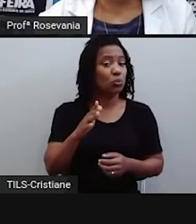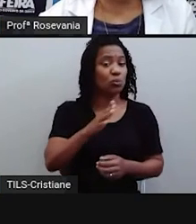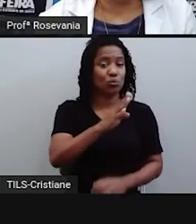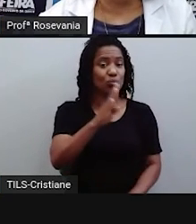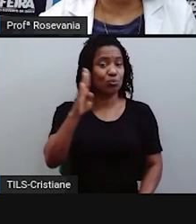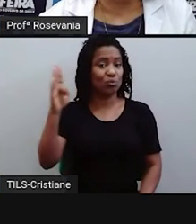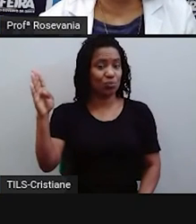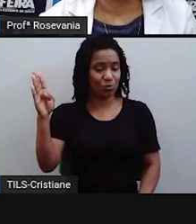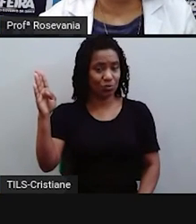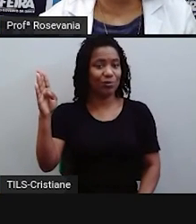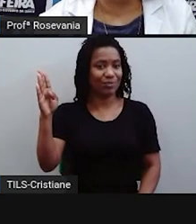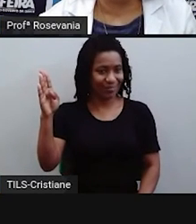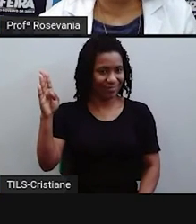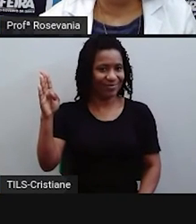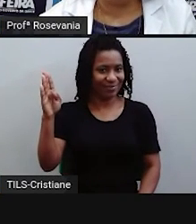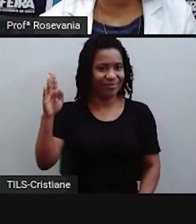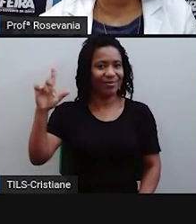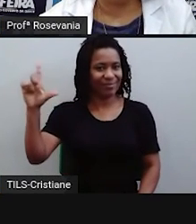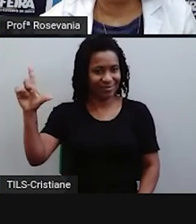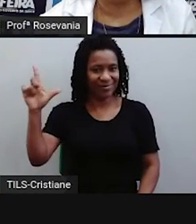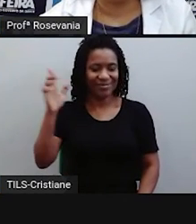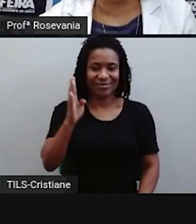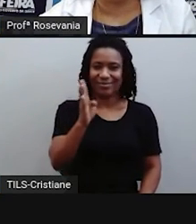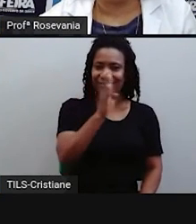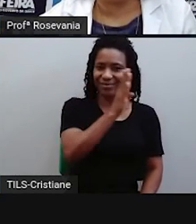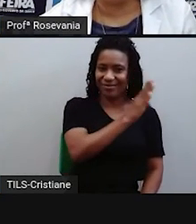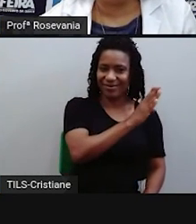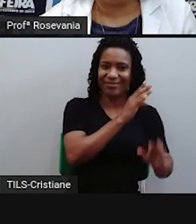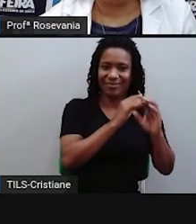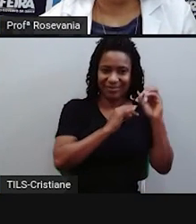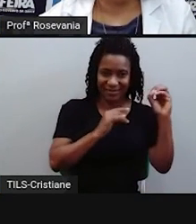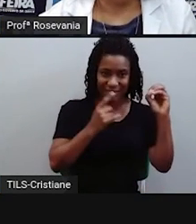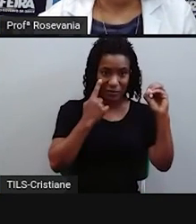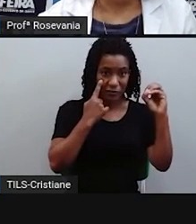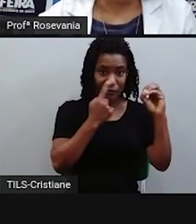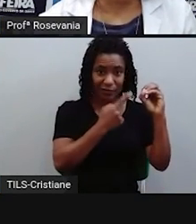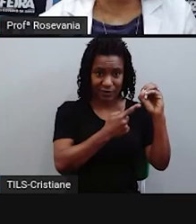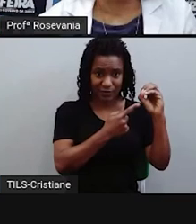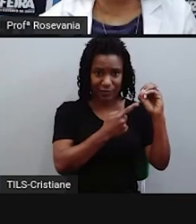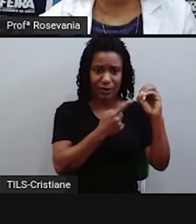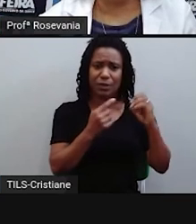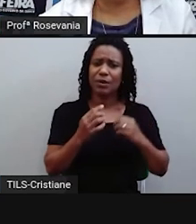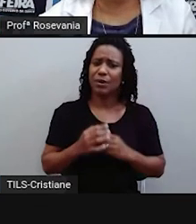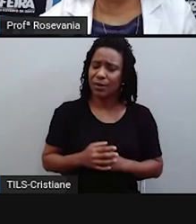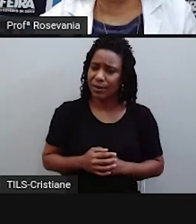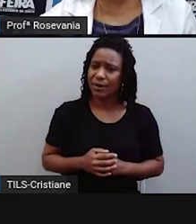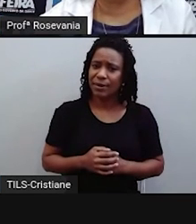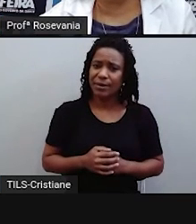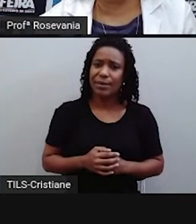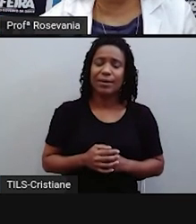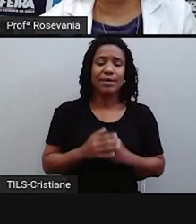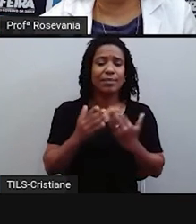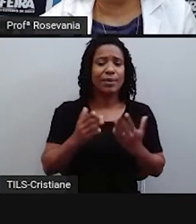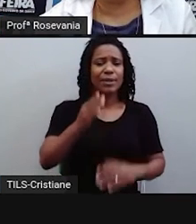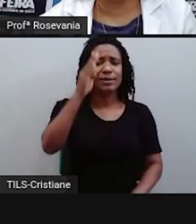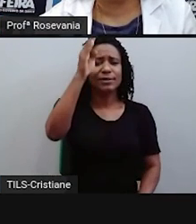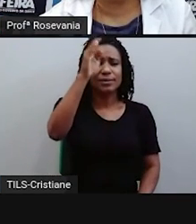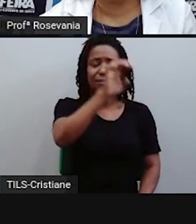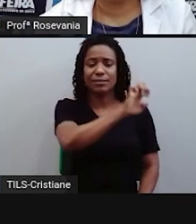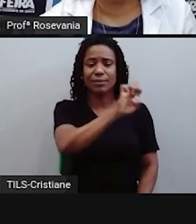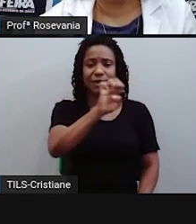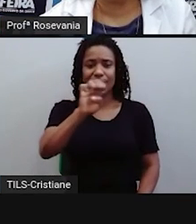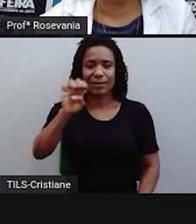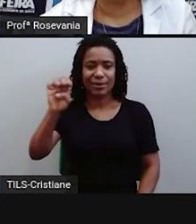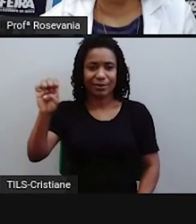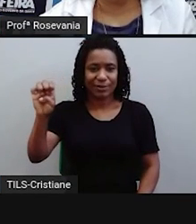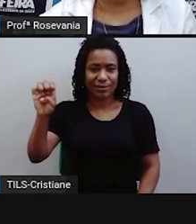e tudo que está deste lado é hemisfério oriental. Com relação à linha do Equador, olha as